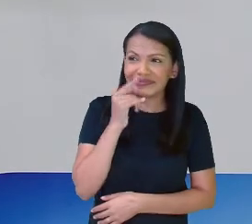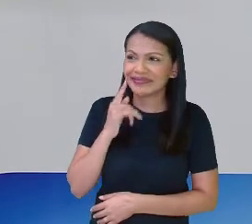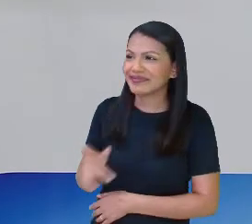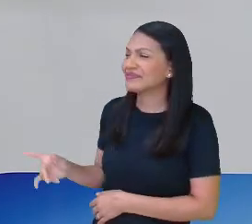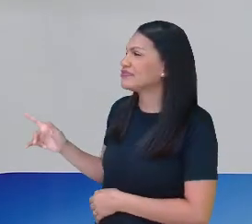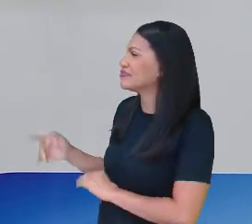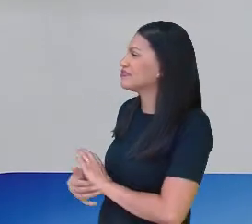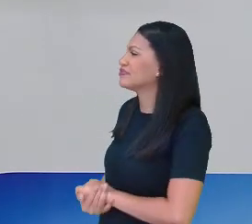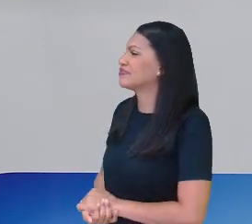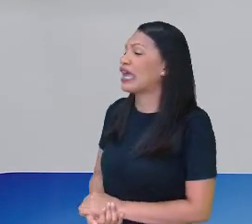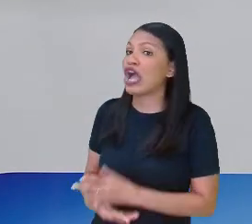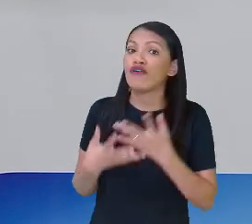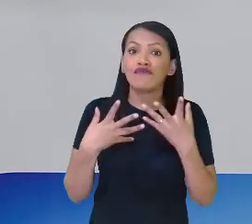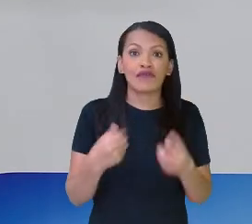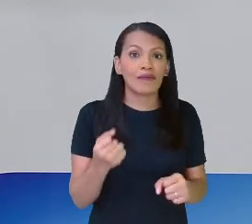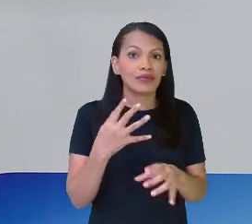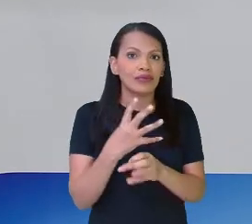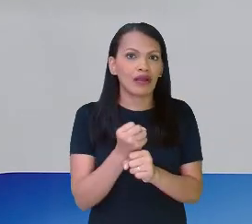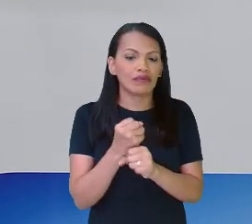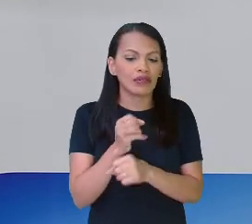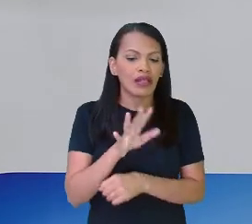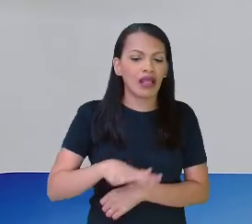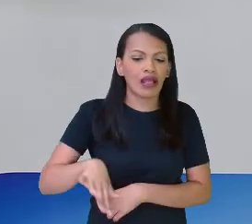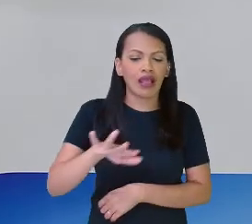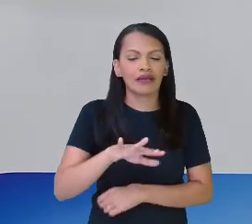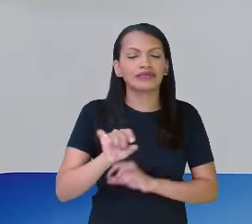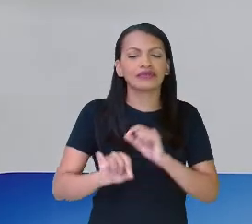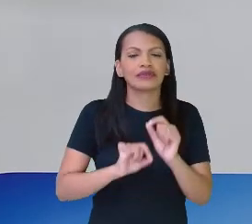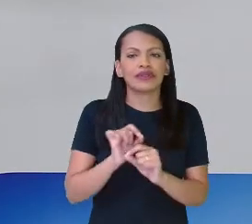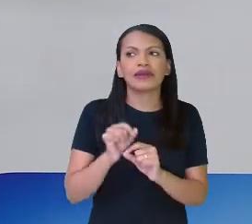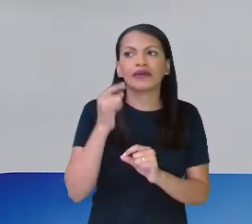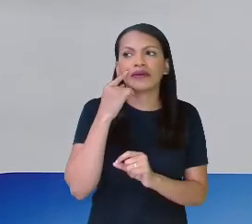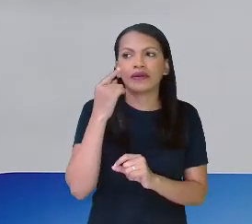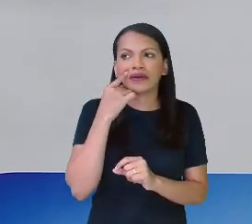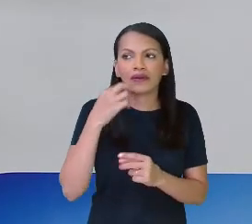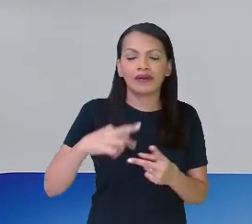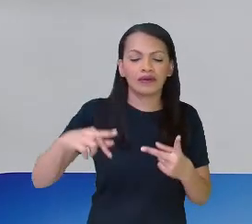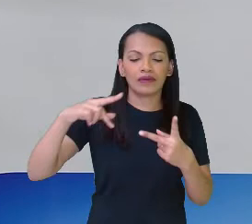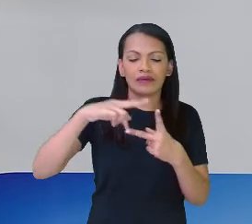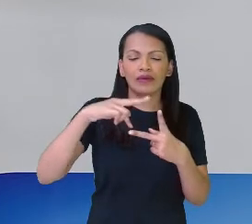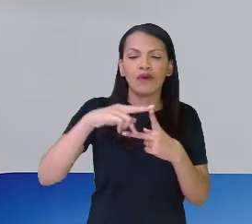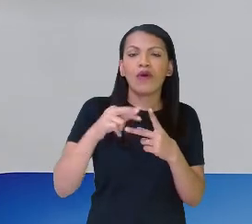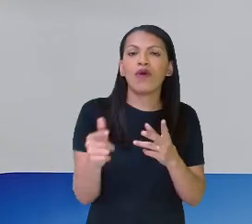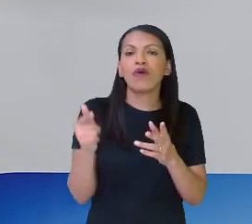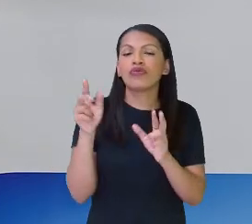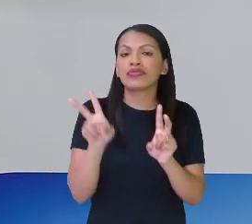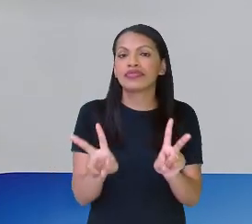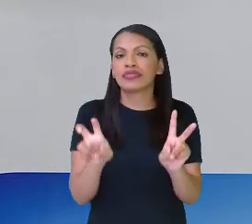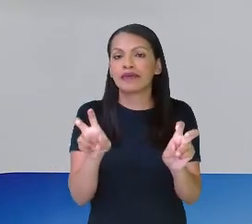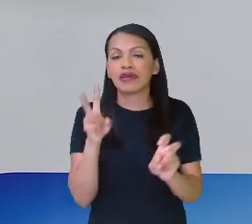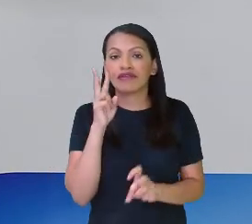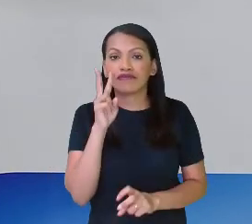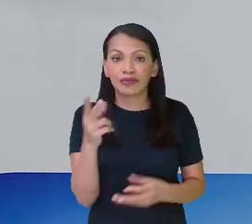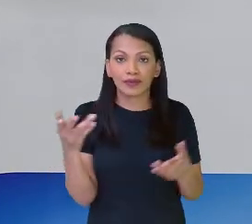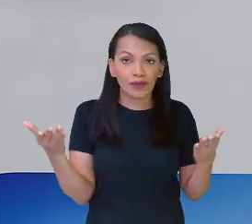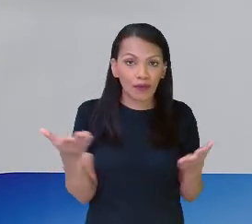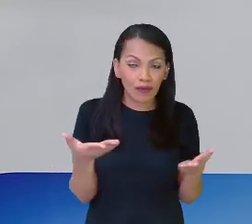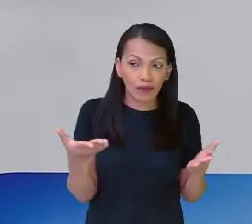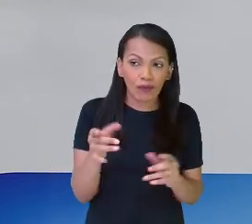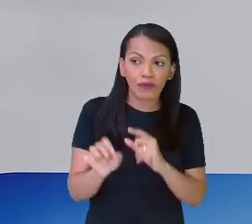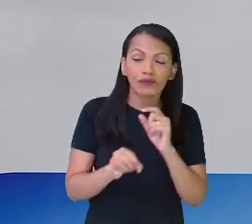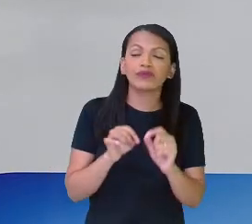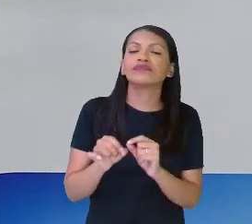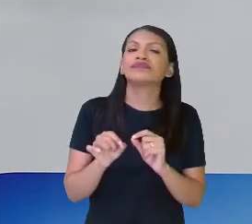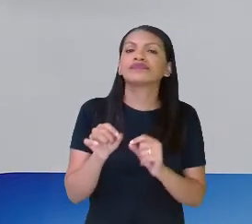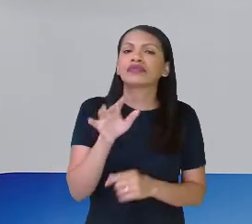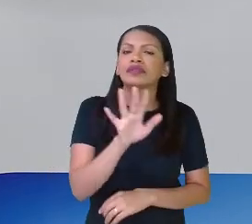vamos calcular a área das figuras poligonais na malha, porque é o assunto que a gente viu hoje. Eu disse que a gente ia trabalhar com a